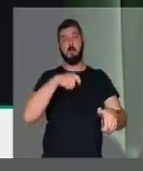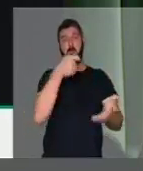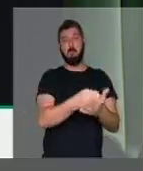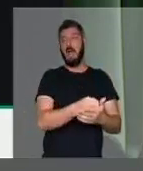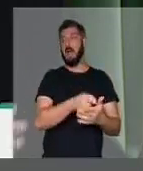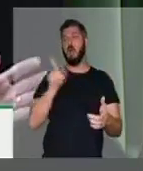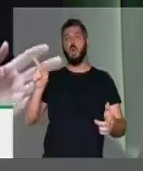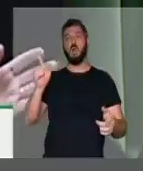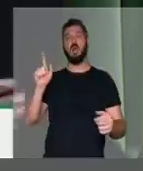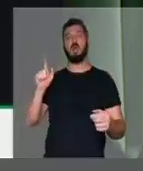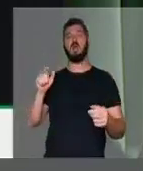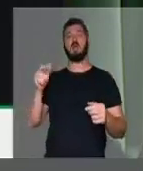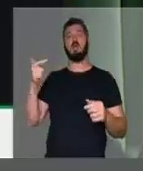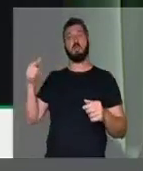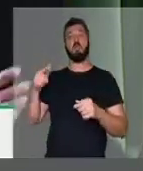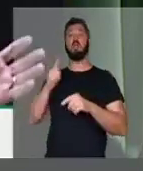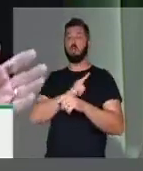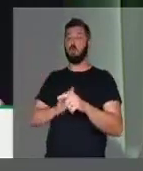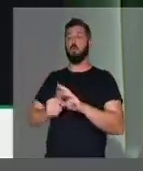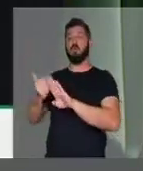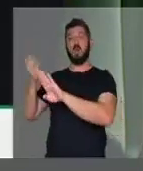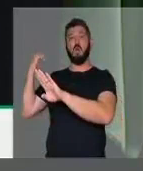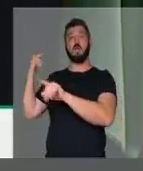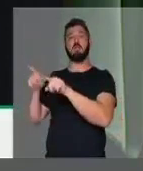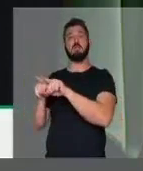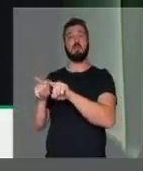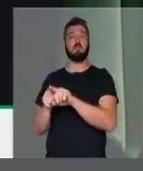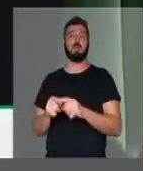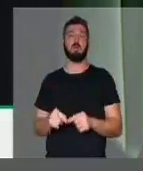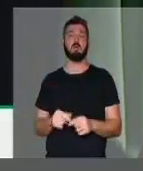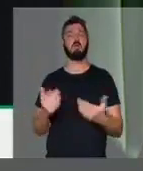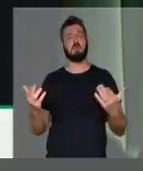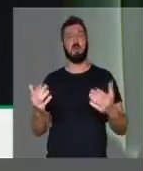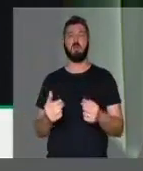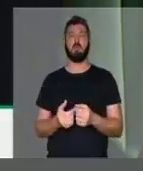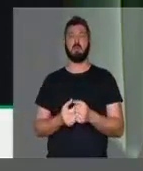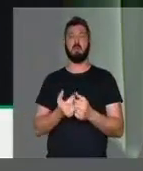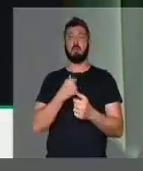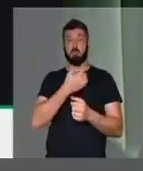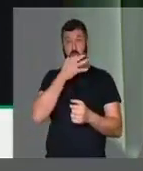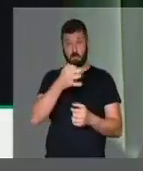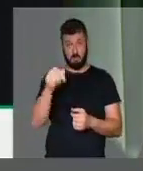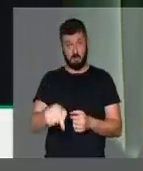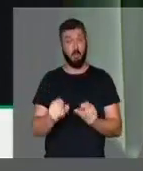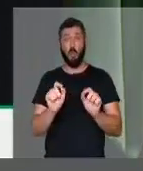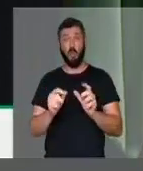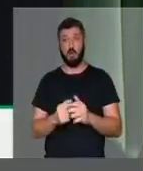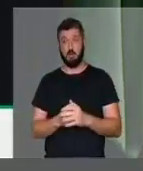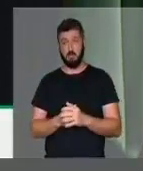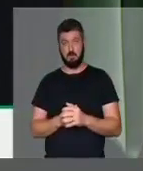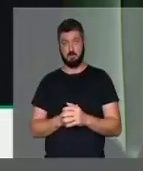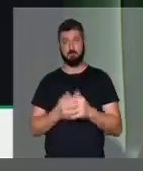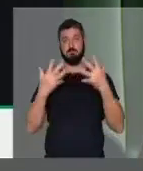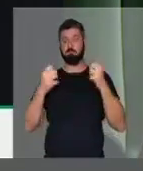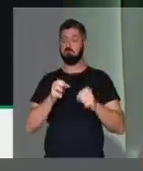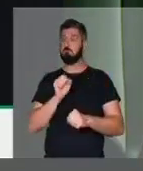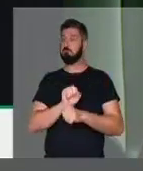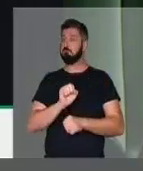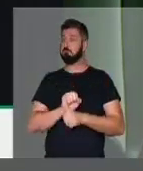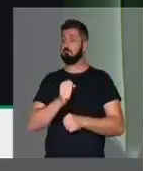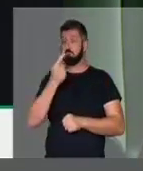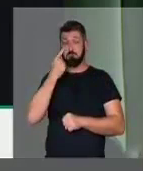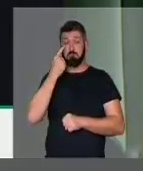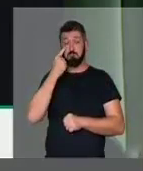incompetência, assim como da incompetência dos governos que o antecederam. Então, senhor presidente, aqui quero me posicionar e dizer que vamos esperar